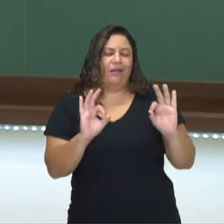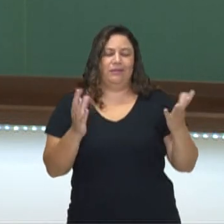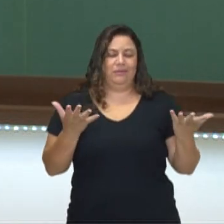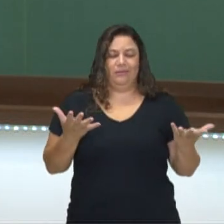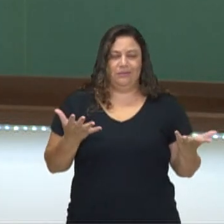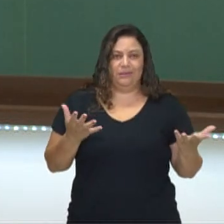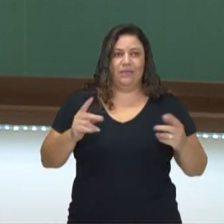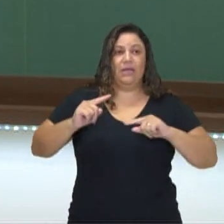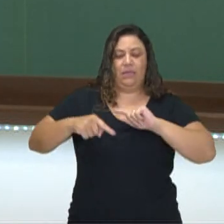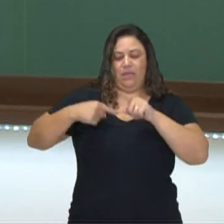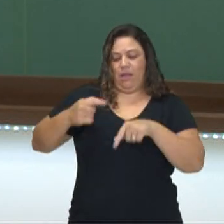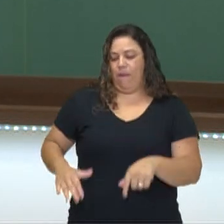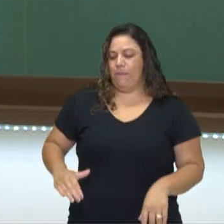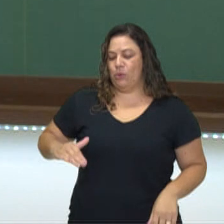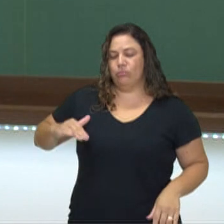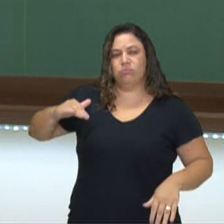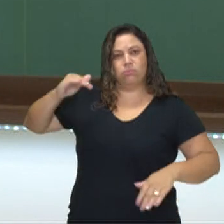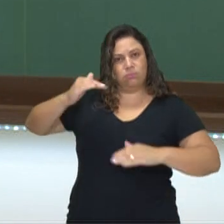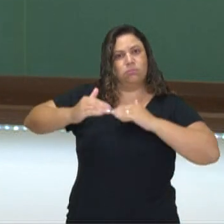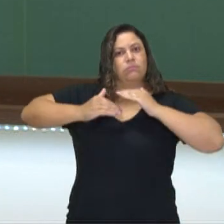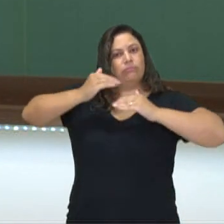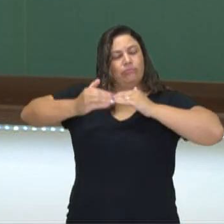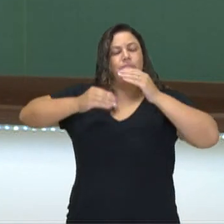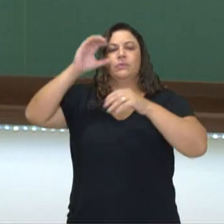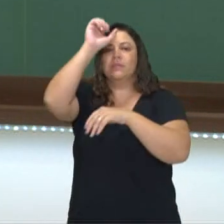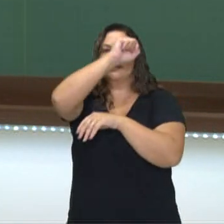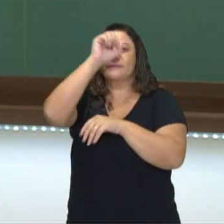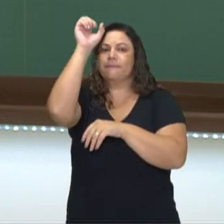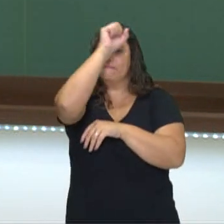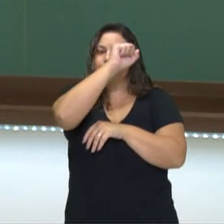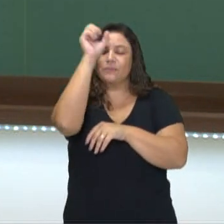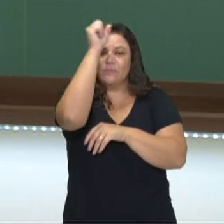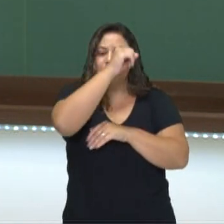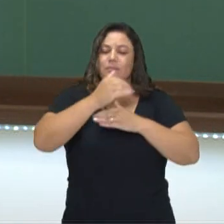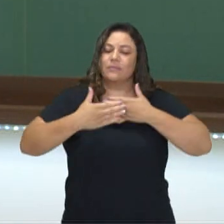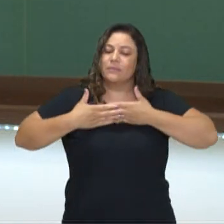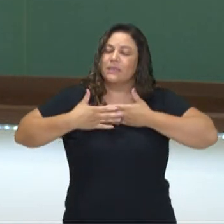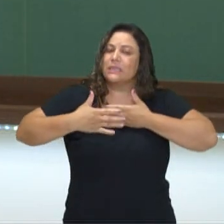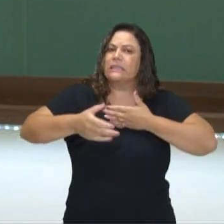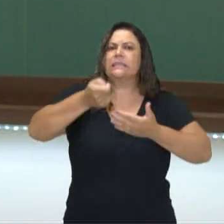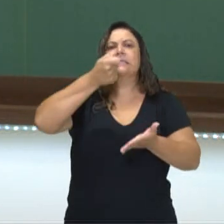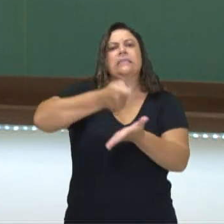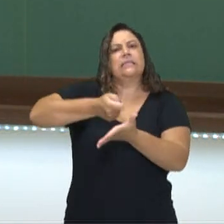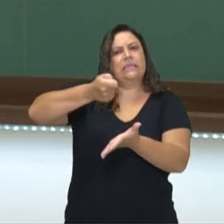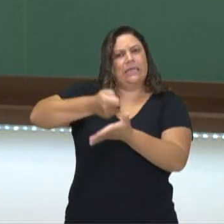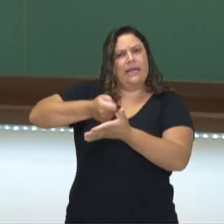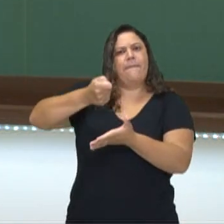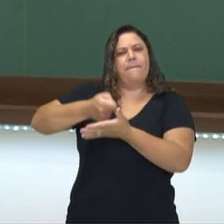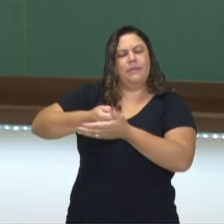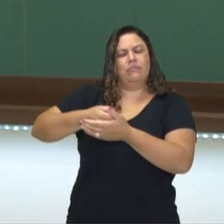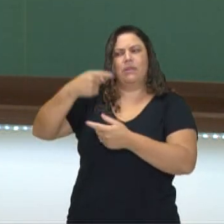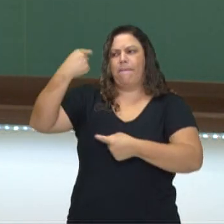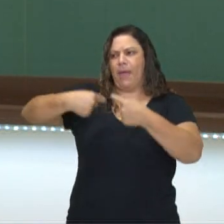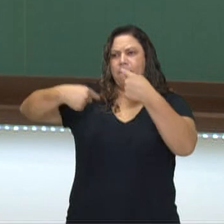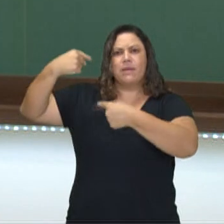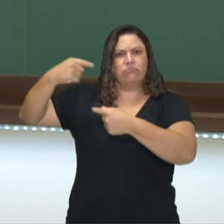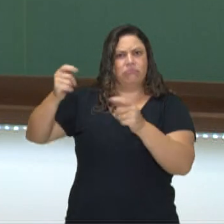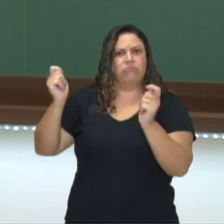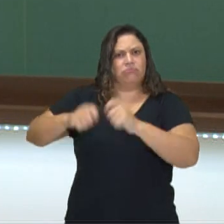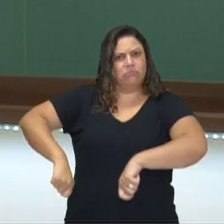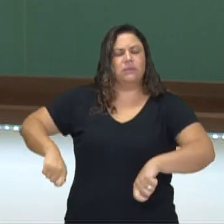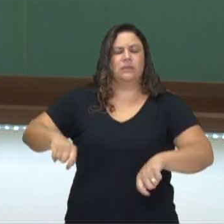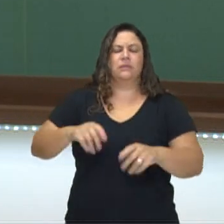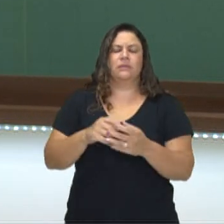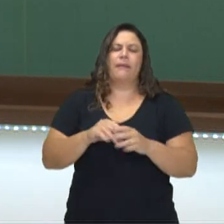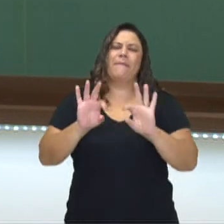leis. Com o tempo, eu vou aprendendo, aprendendo a partir das obrigações que me vão sendo colocadas pelos meus